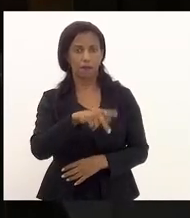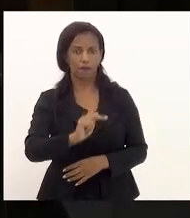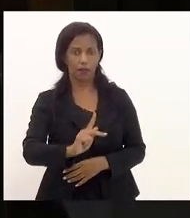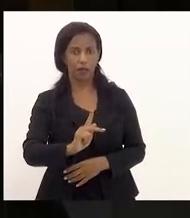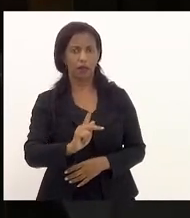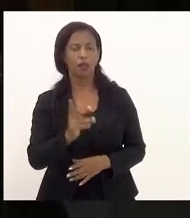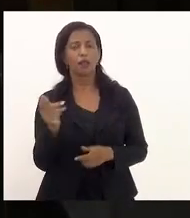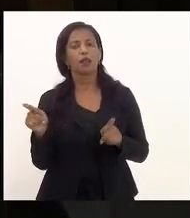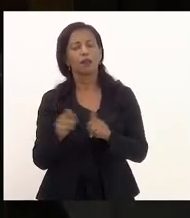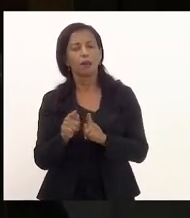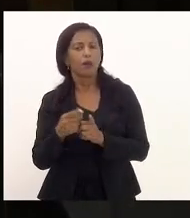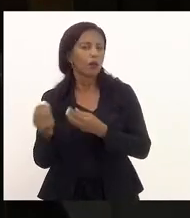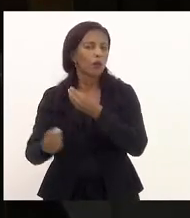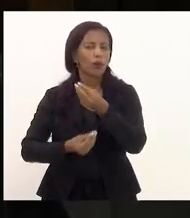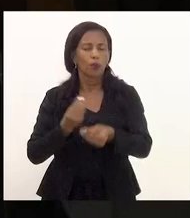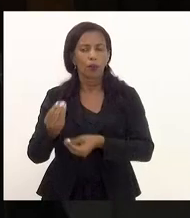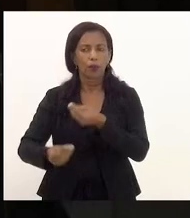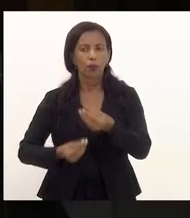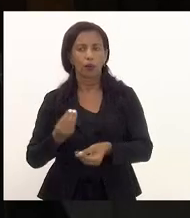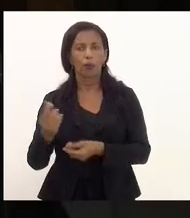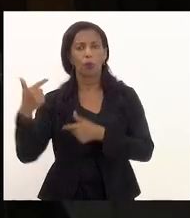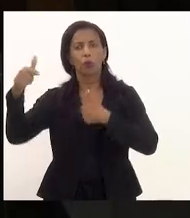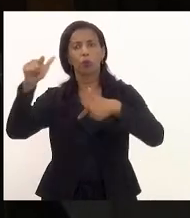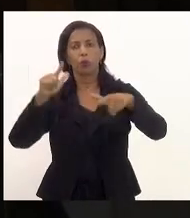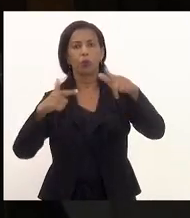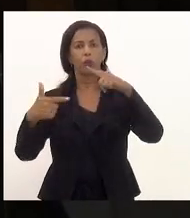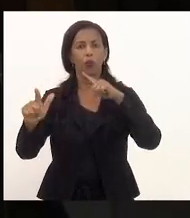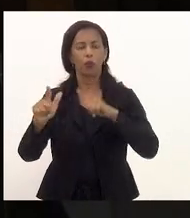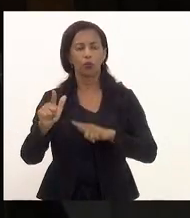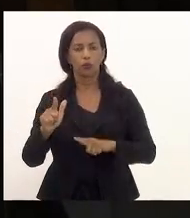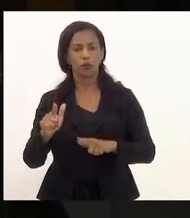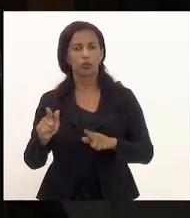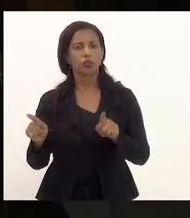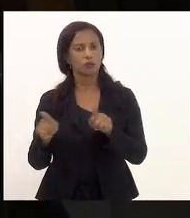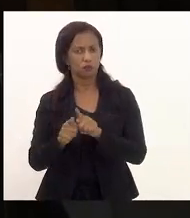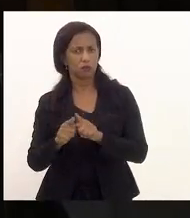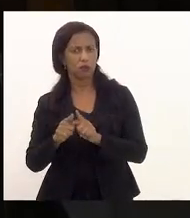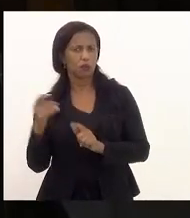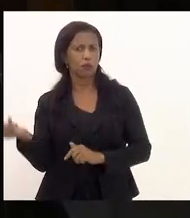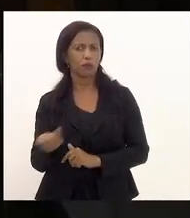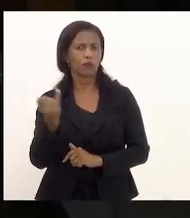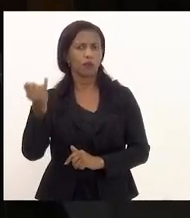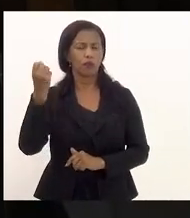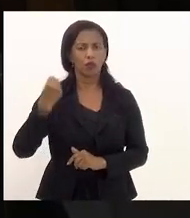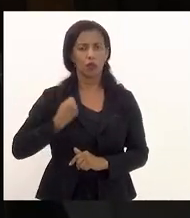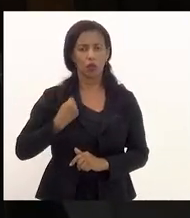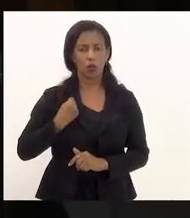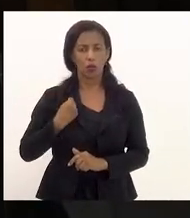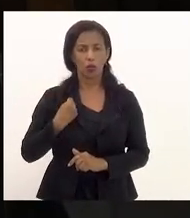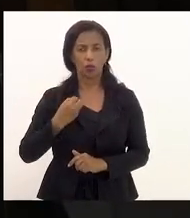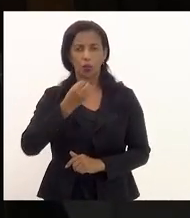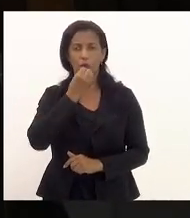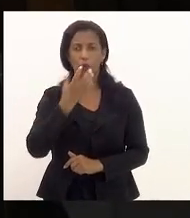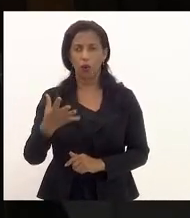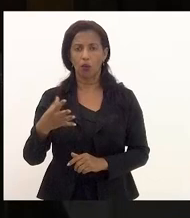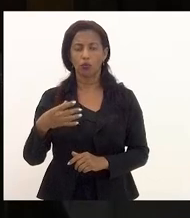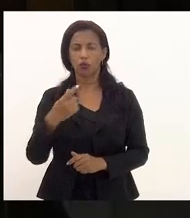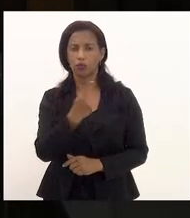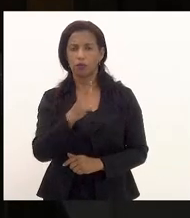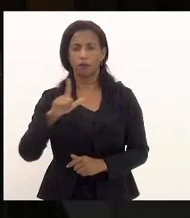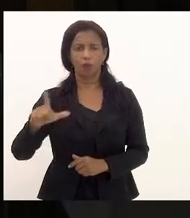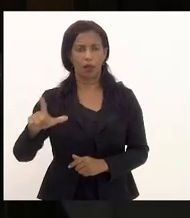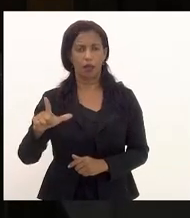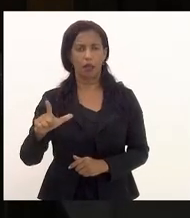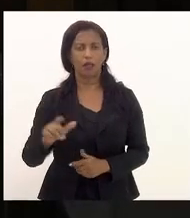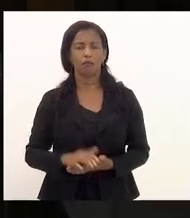bem como outras questões relevantes e o número acentuado de projetos de leis